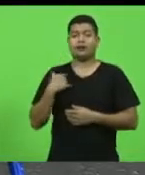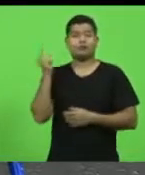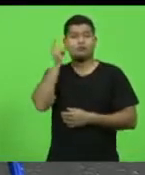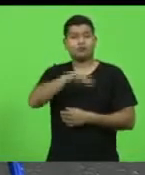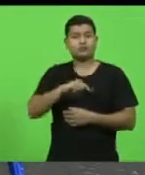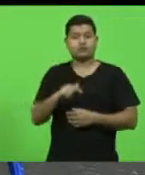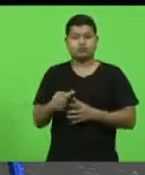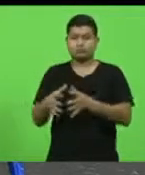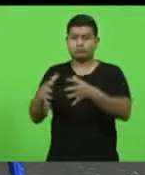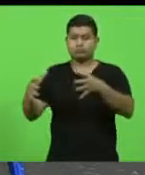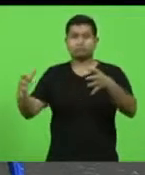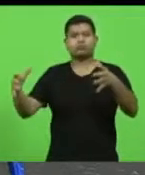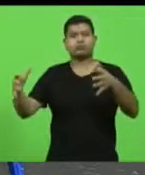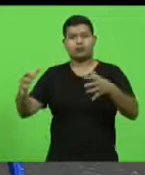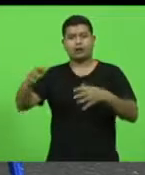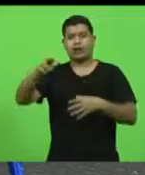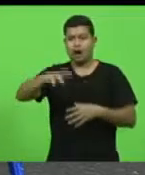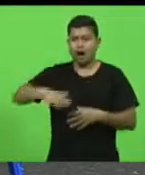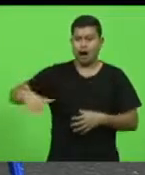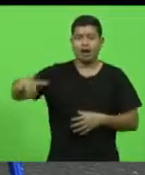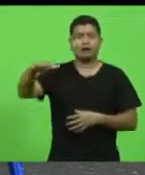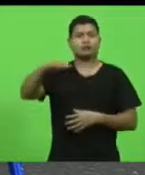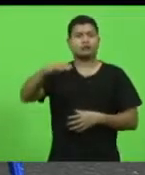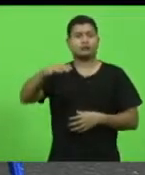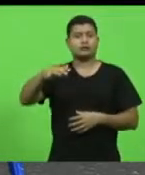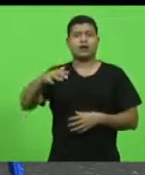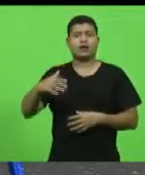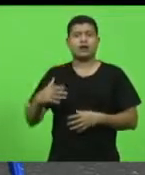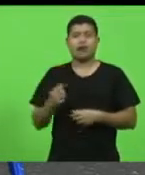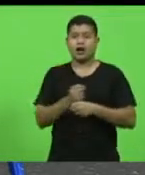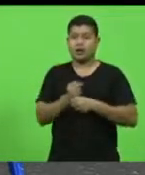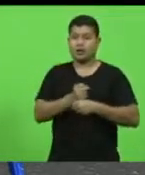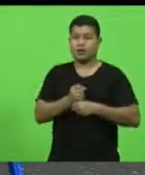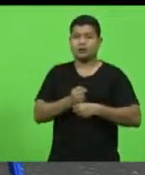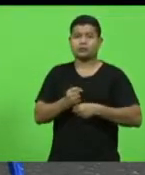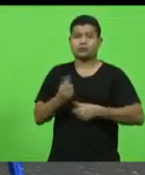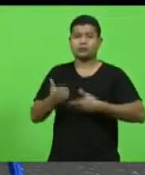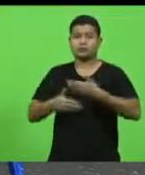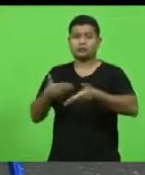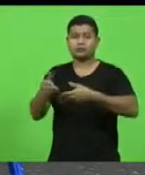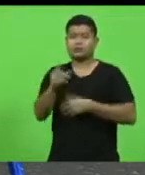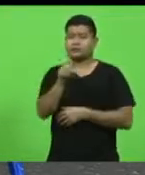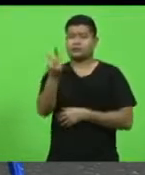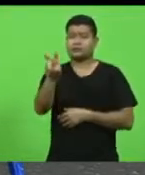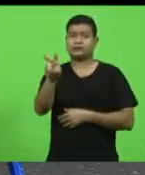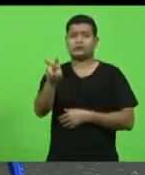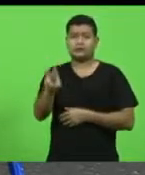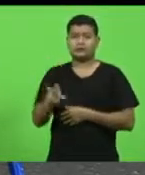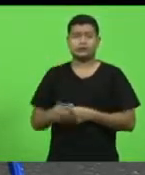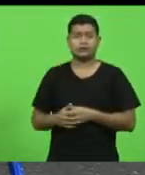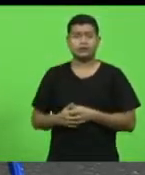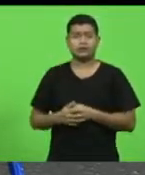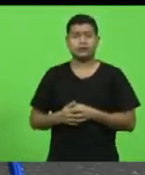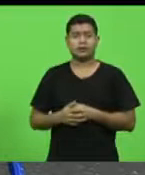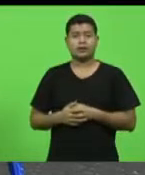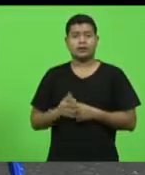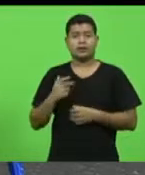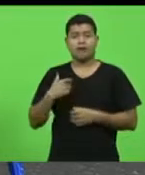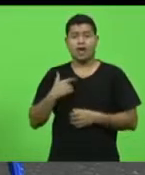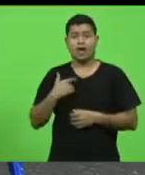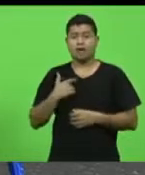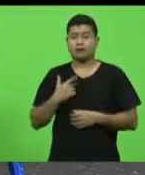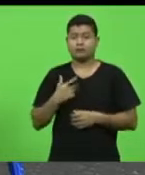de toda a região nos próximos 15 anos. Falo também